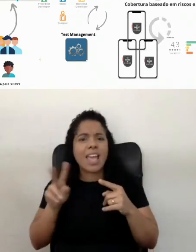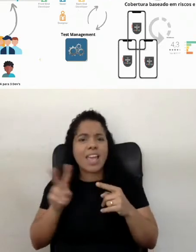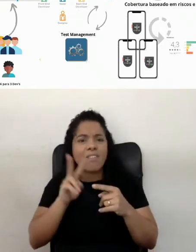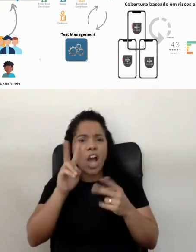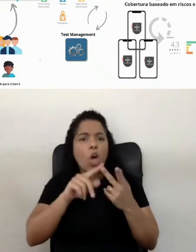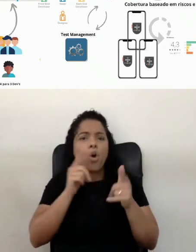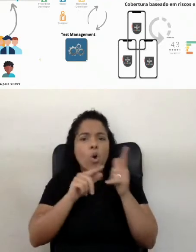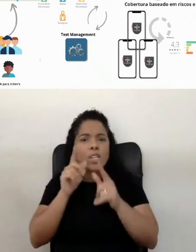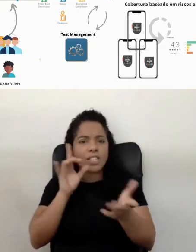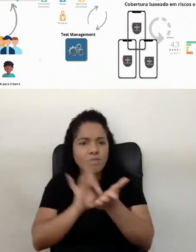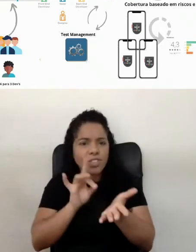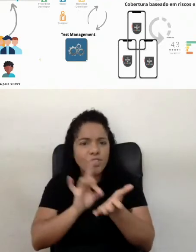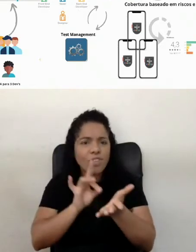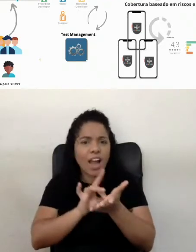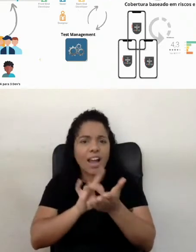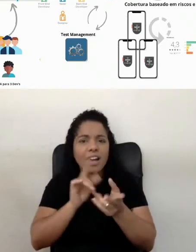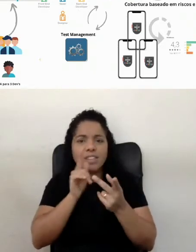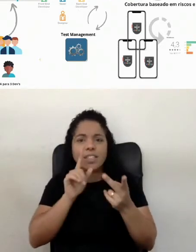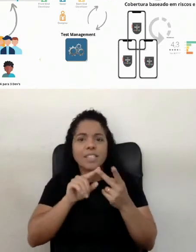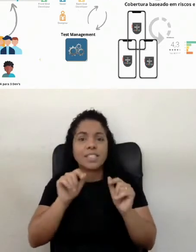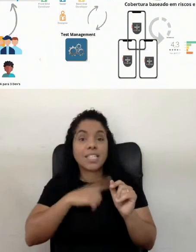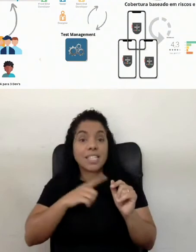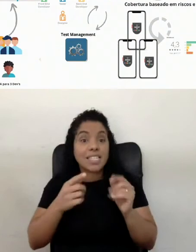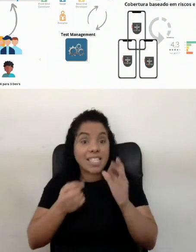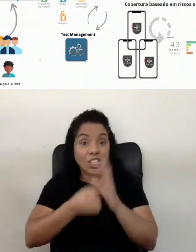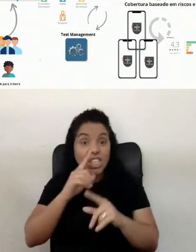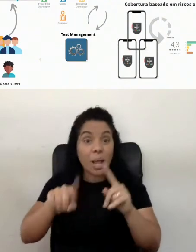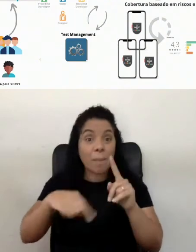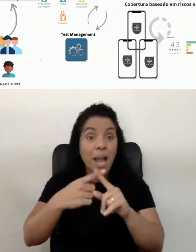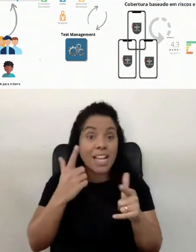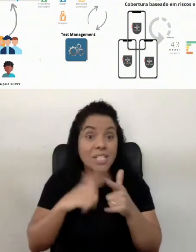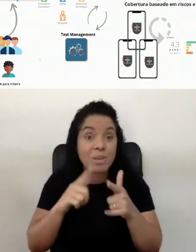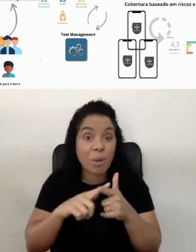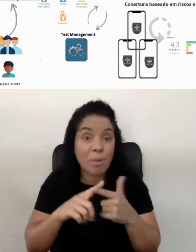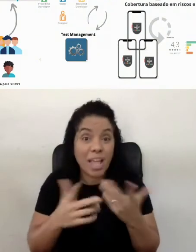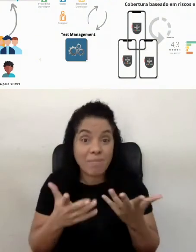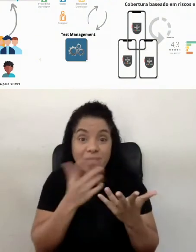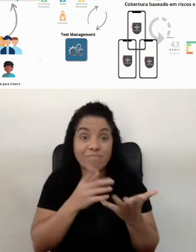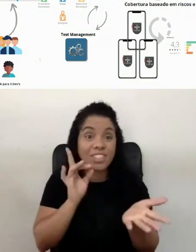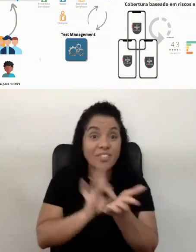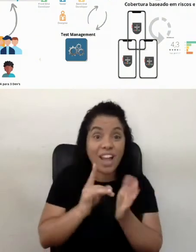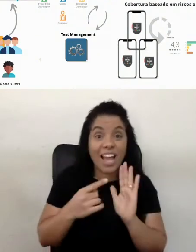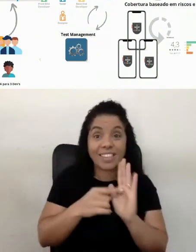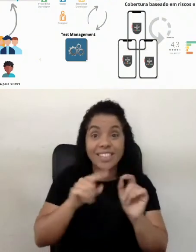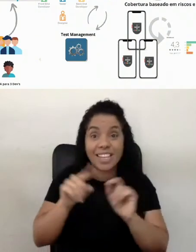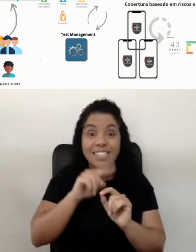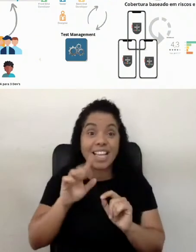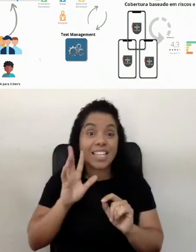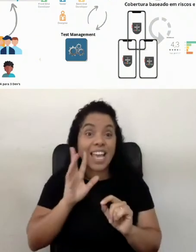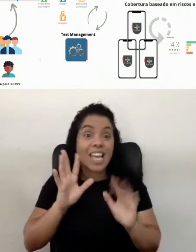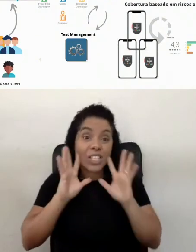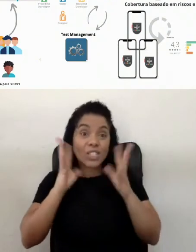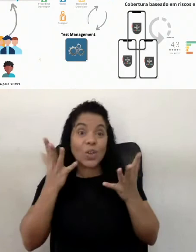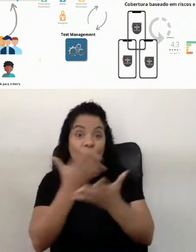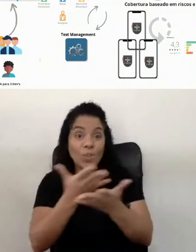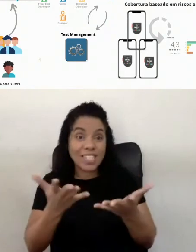Consigo, de fato, ali... Será que eu não estou gerando mais problema ao invés de, de fato, trazer solução, né?